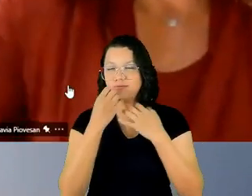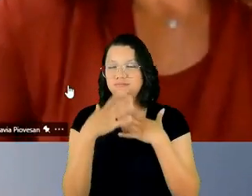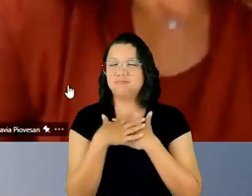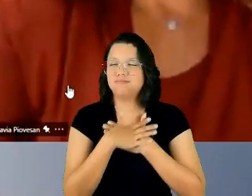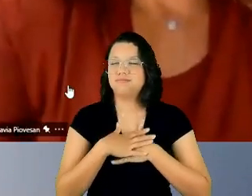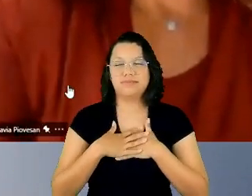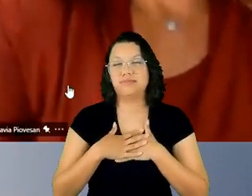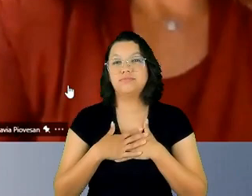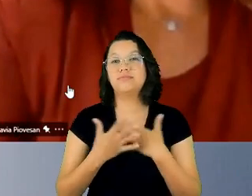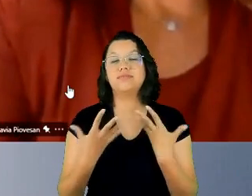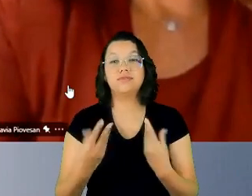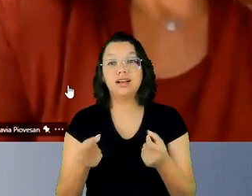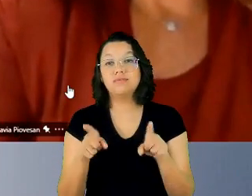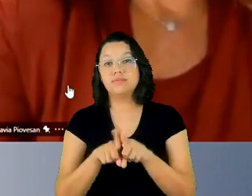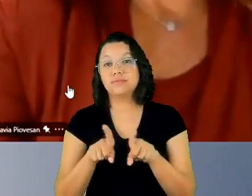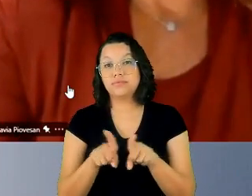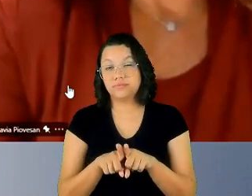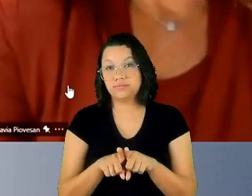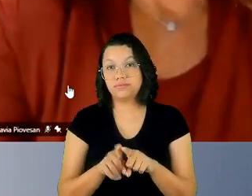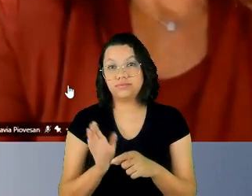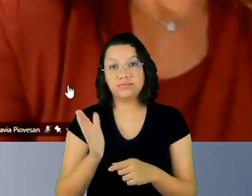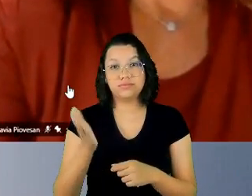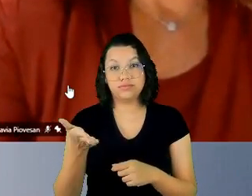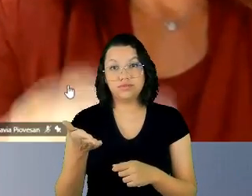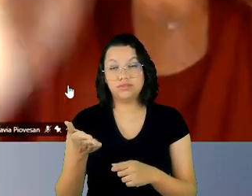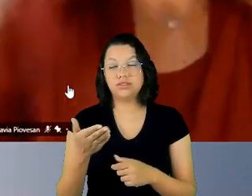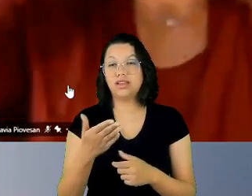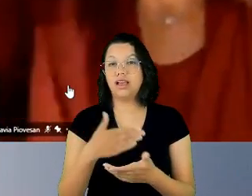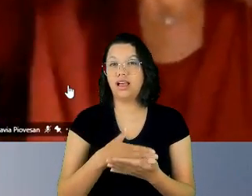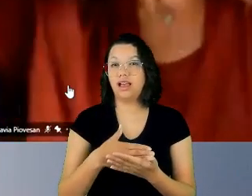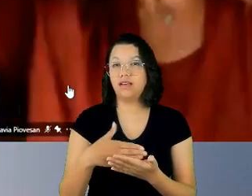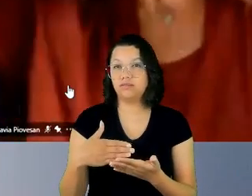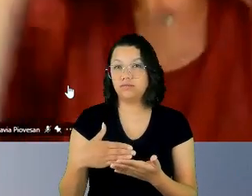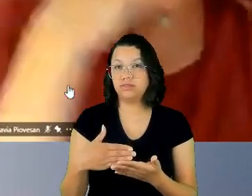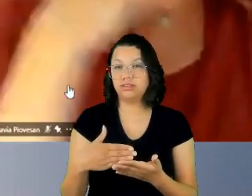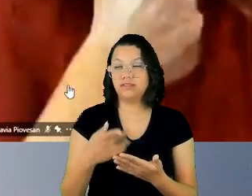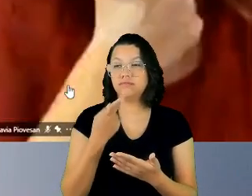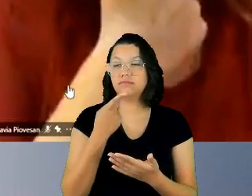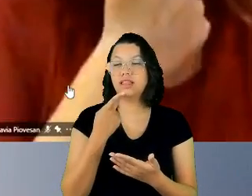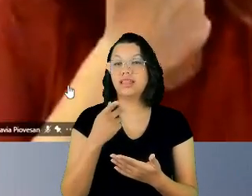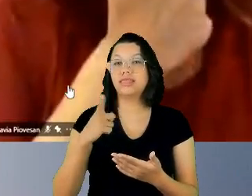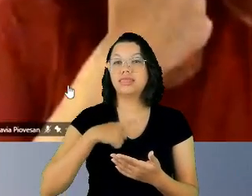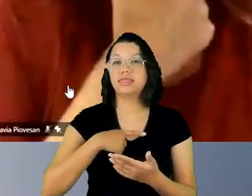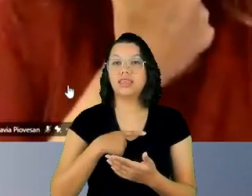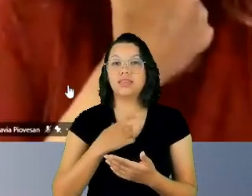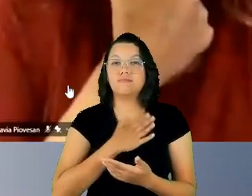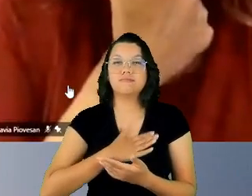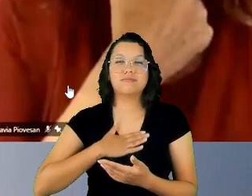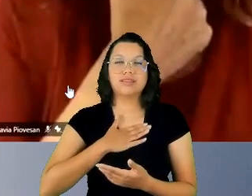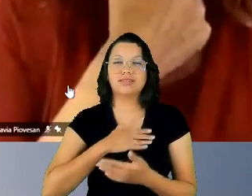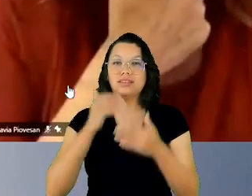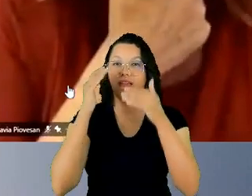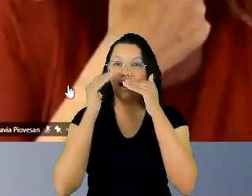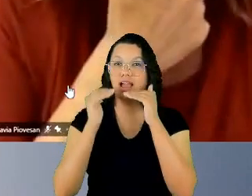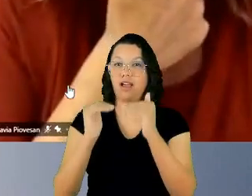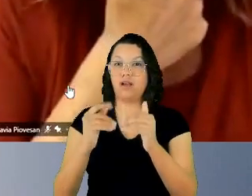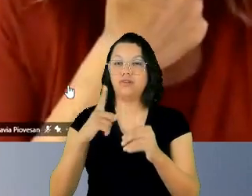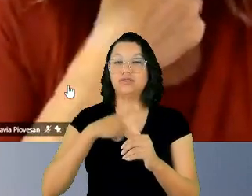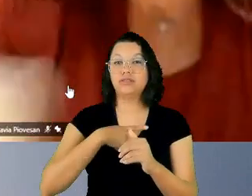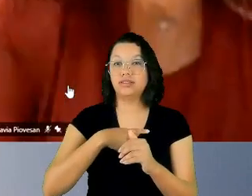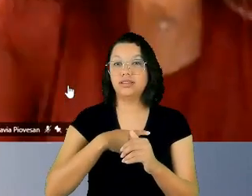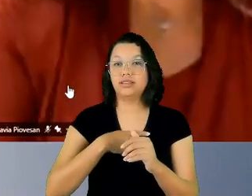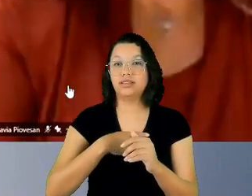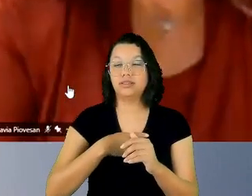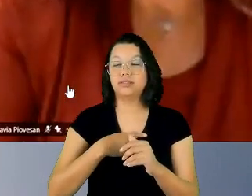logo adiantando, ter o prazer e a honra de ter a doutora Tani Buster, a quem tive a honra de